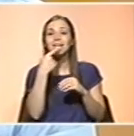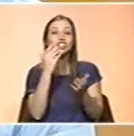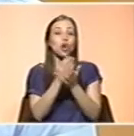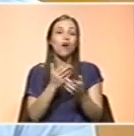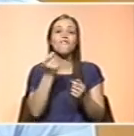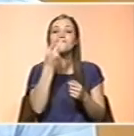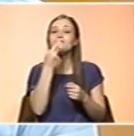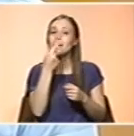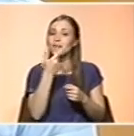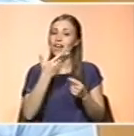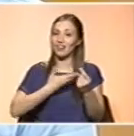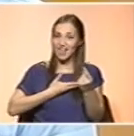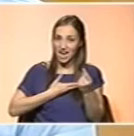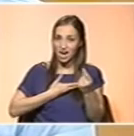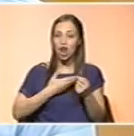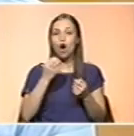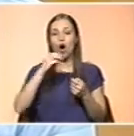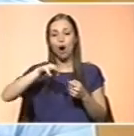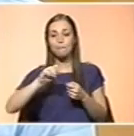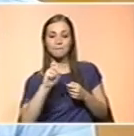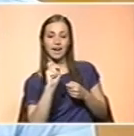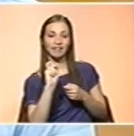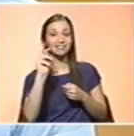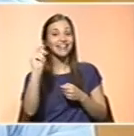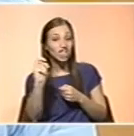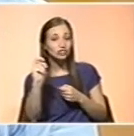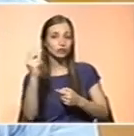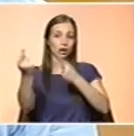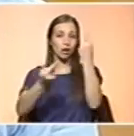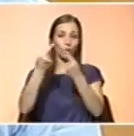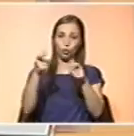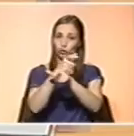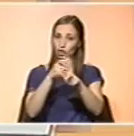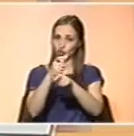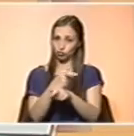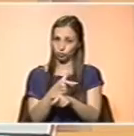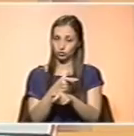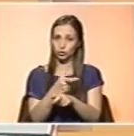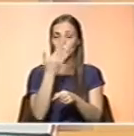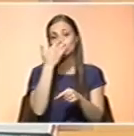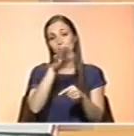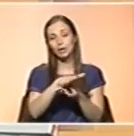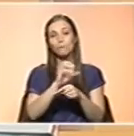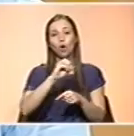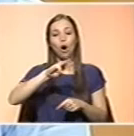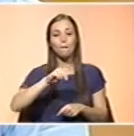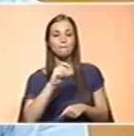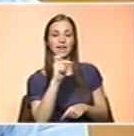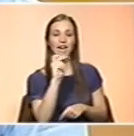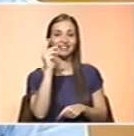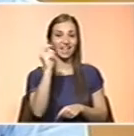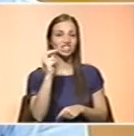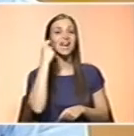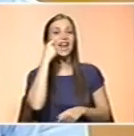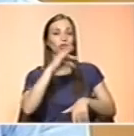3 em alguns contextos populacionais específicos. esses contextos são? Que são, no caso dos ômega 3, quem tem um risco cardiovascular